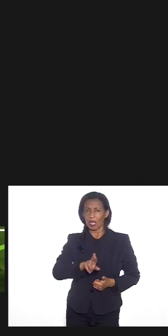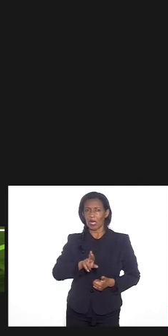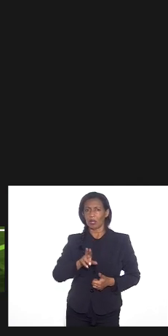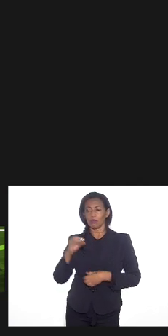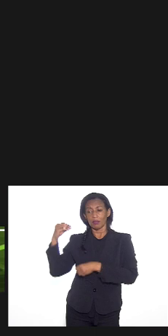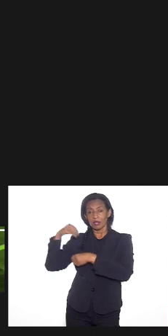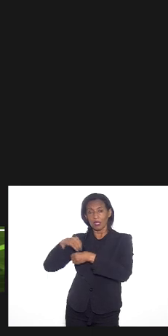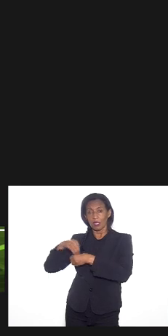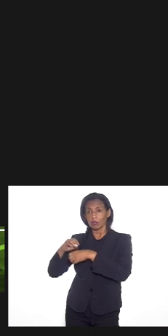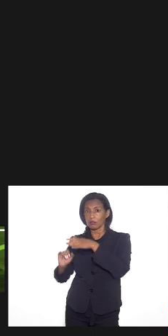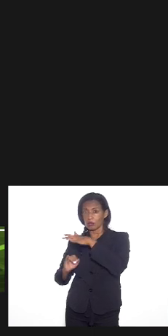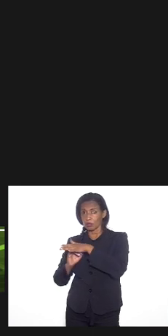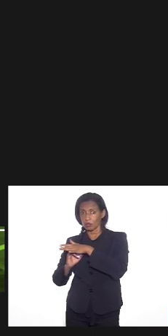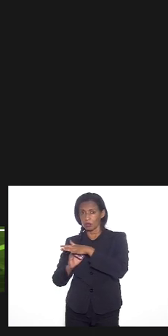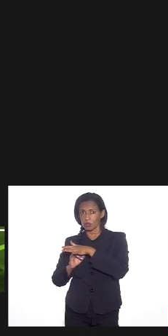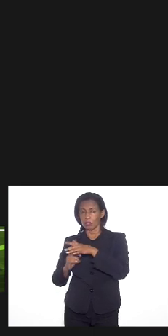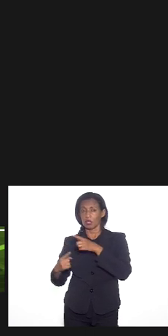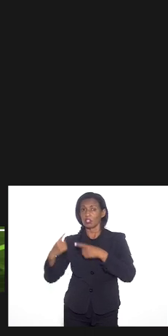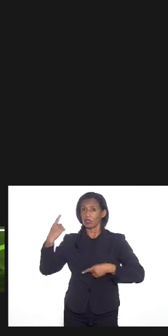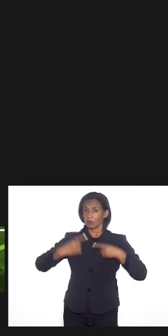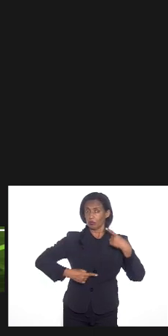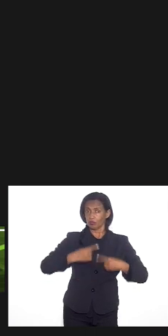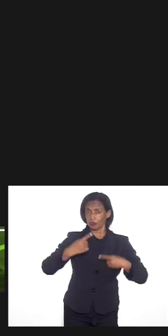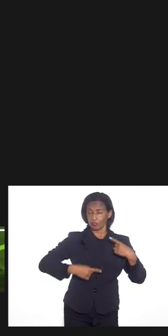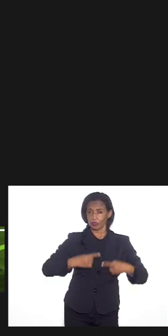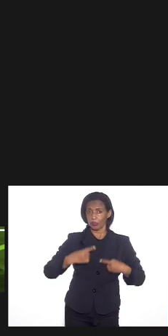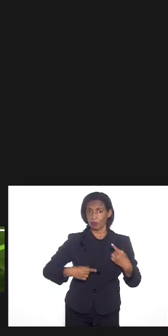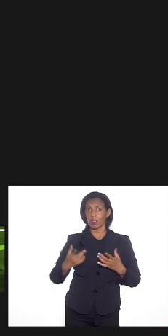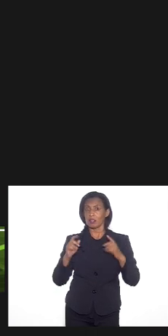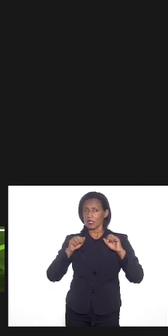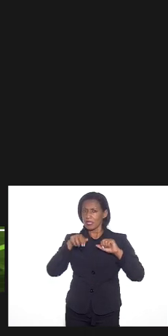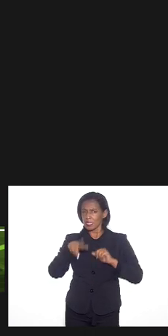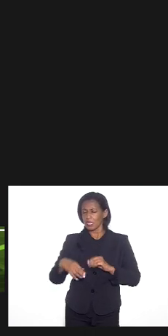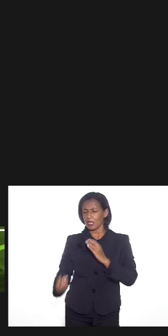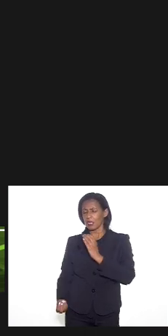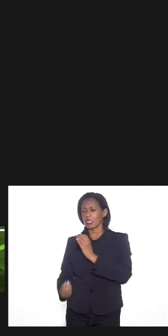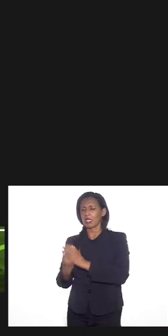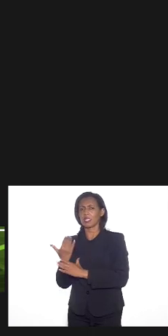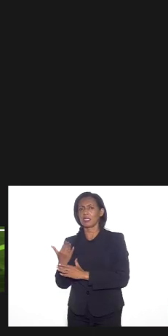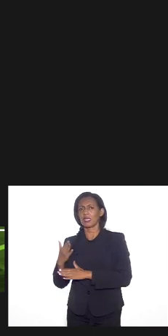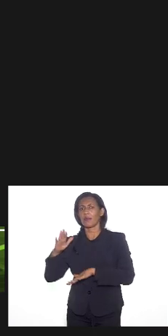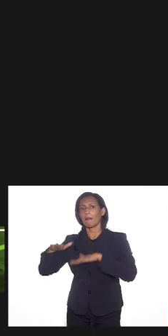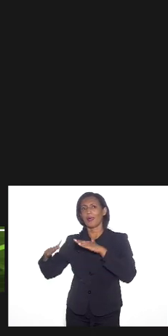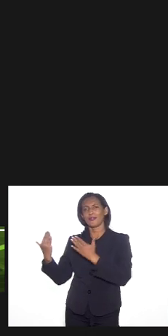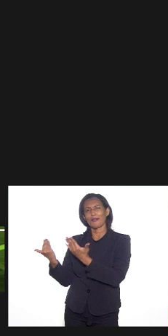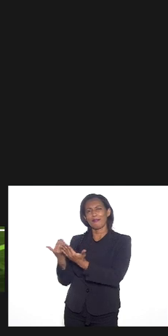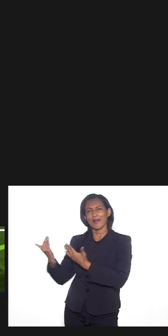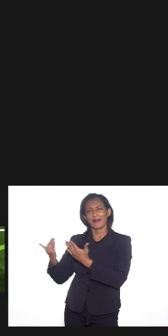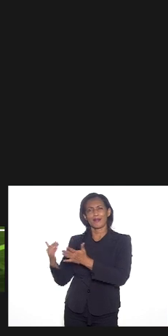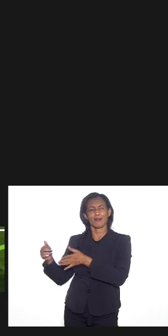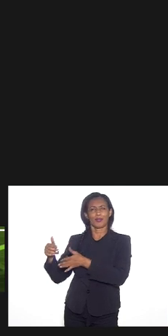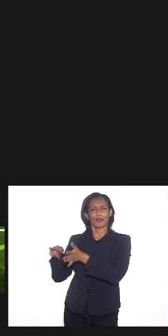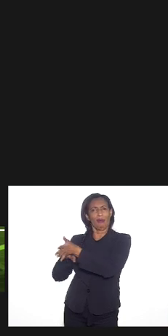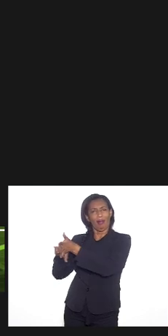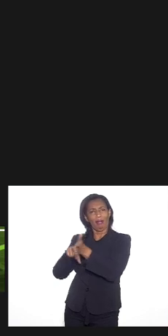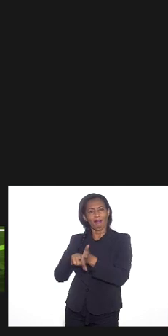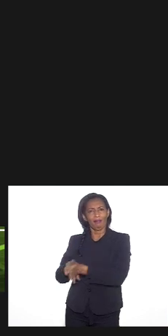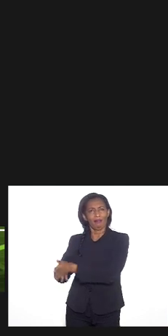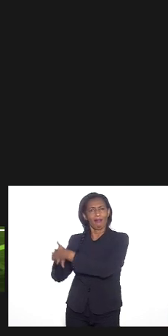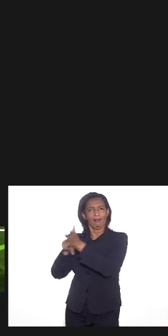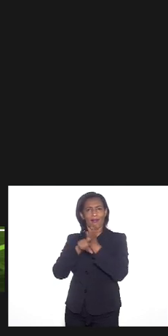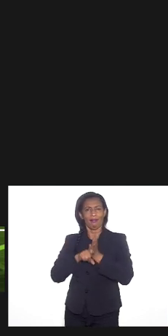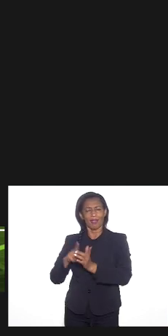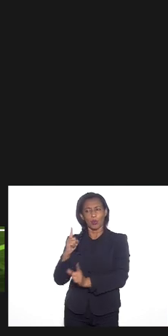unidade que nós estávamos discutindo justamente a criação de mais parâmetros de pesquisa formando palavras